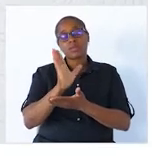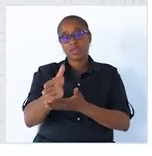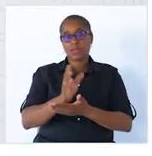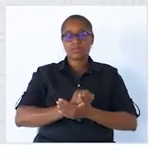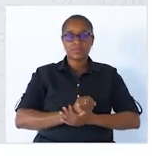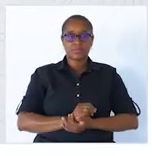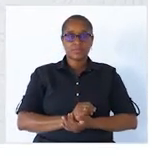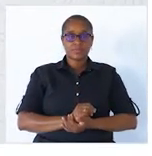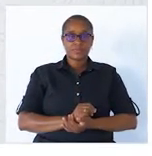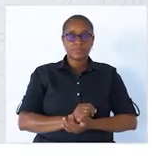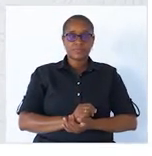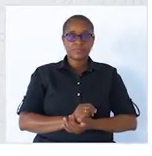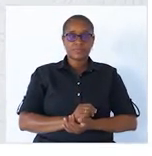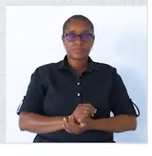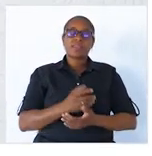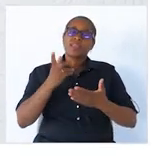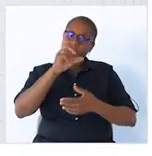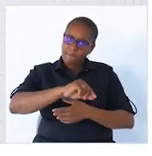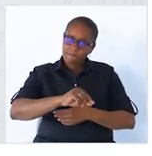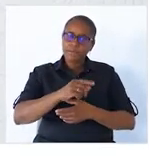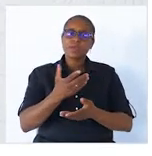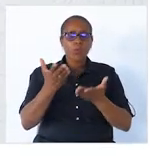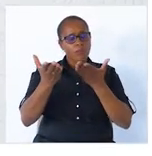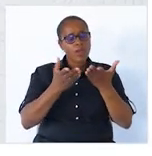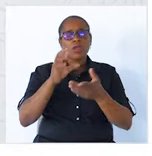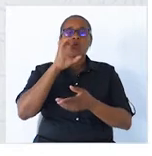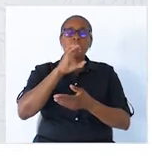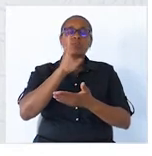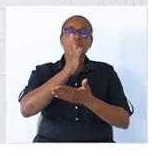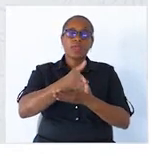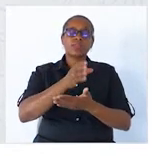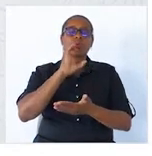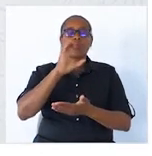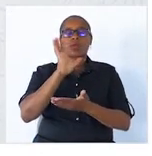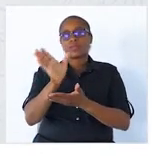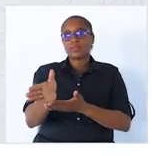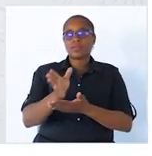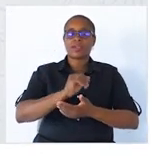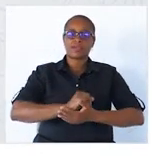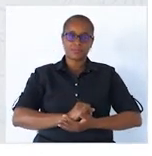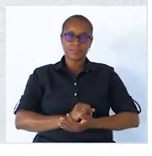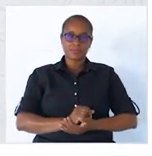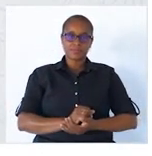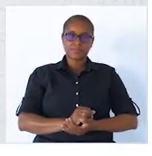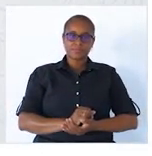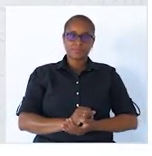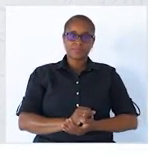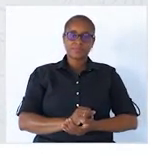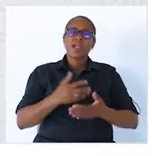indireto. Ainda, distinguir complemento direto de complemento indireto.